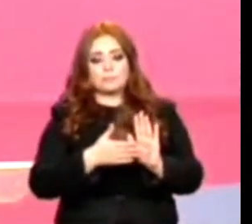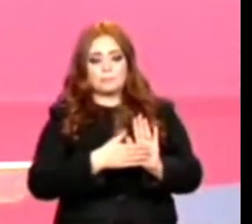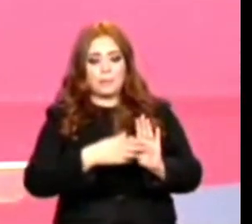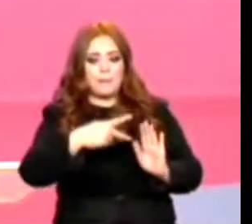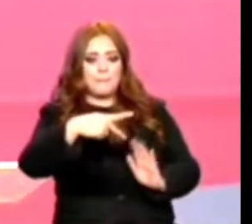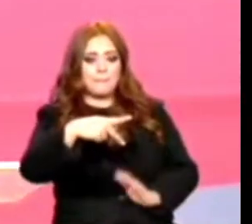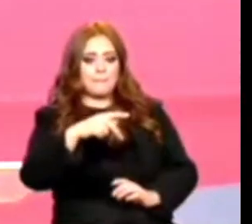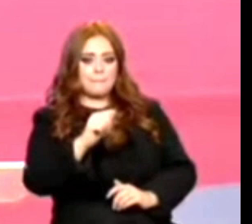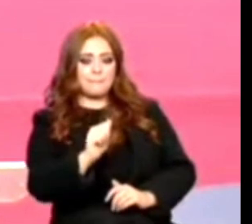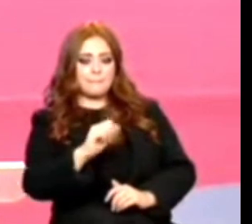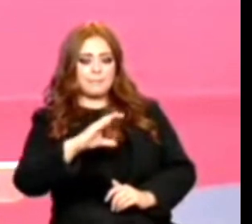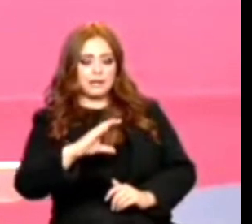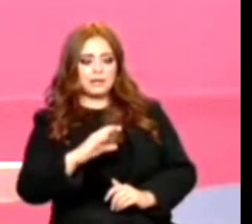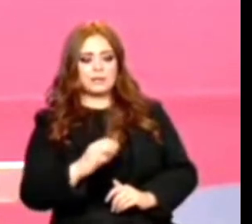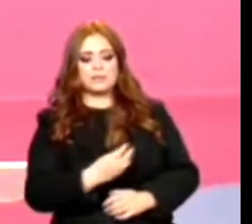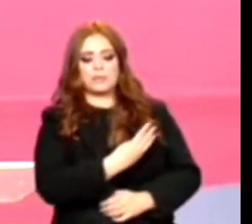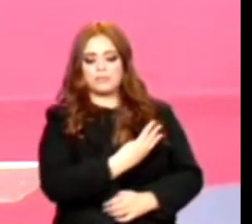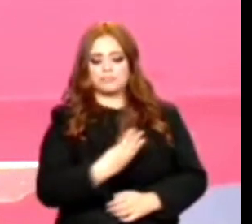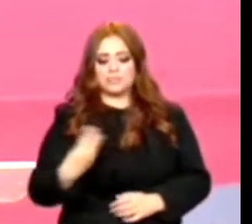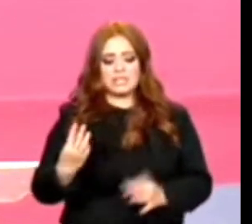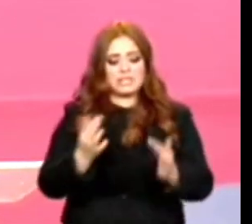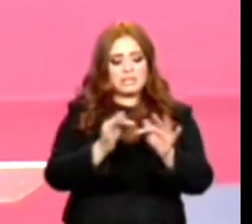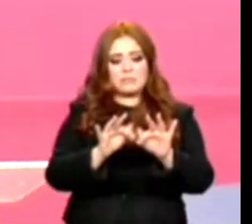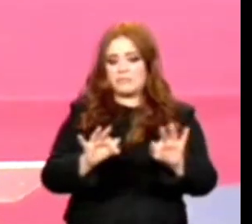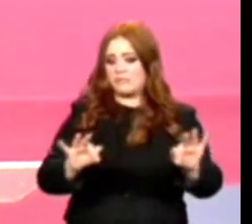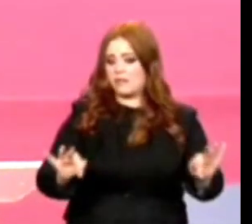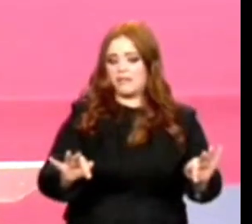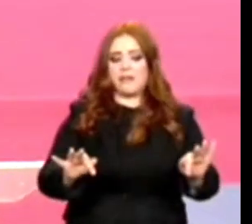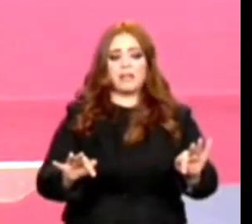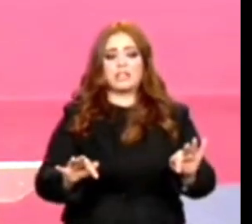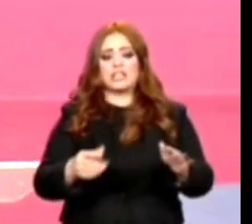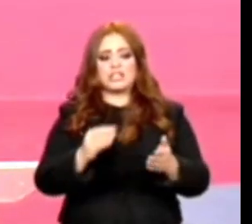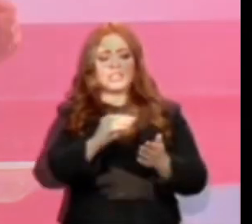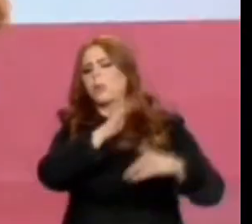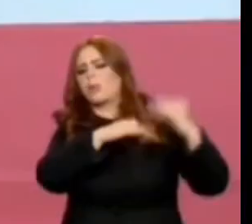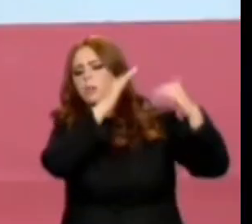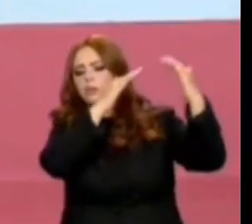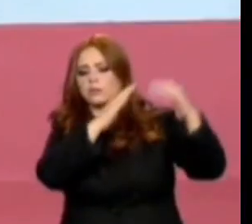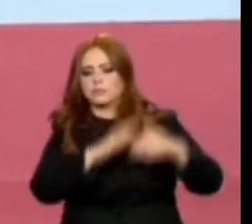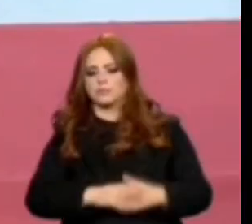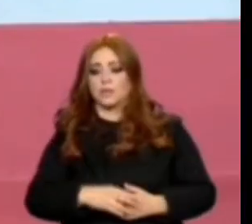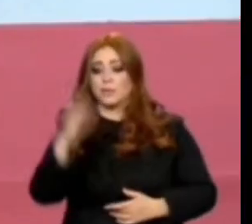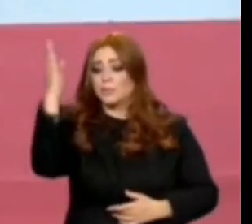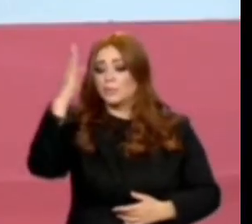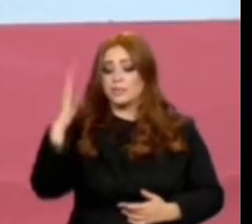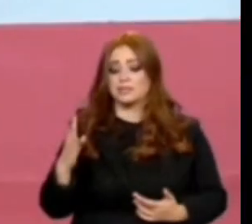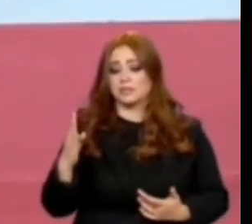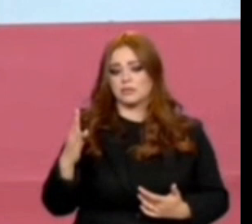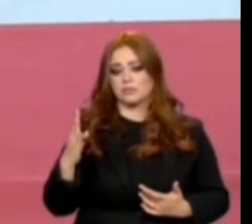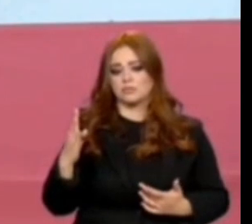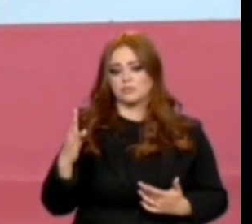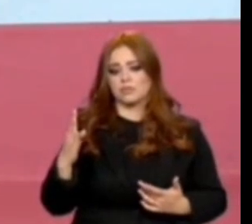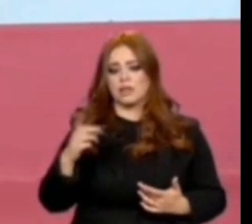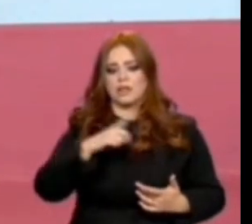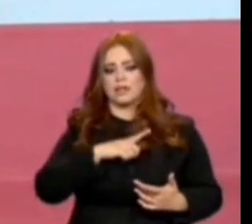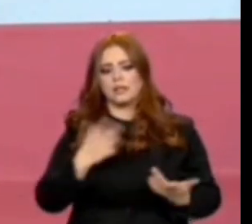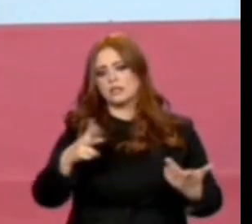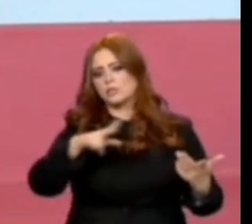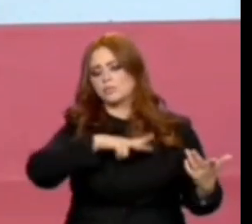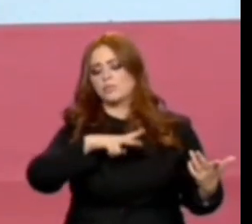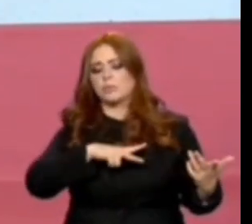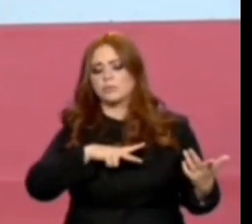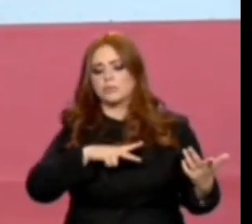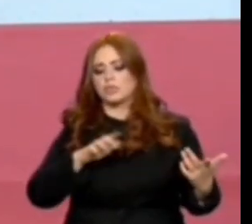único para a gente simplificar, desburocratizar e poder avançar. O Brasil, pelas suas particularidades